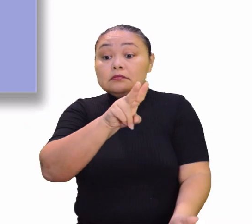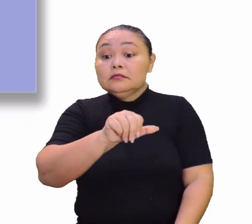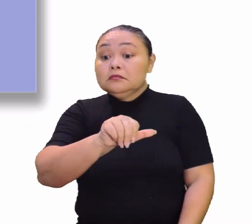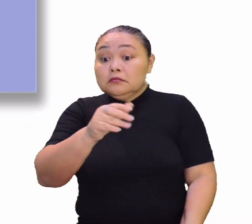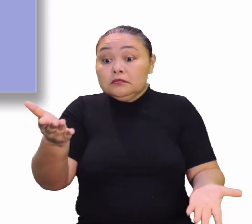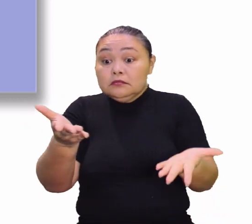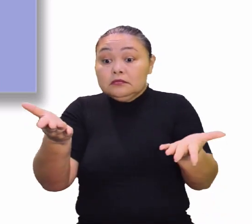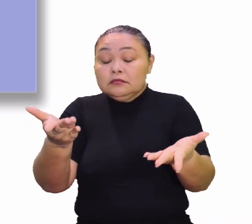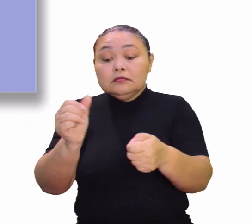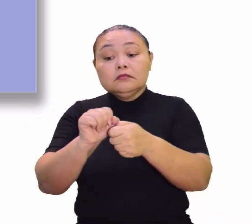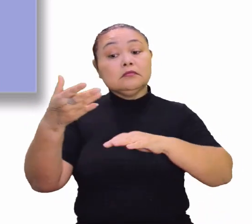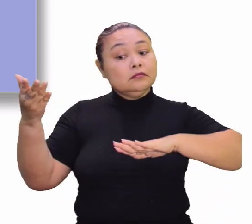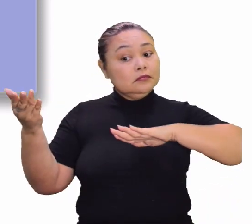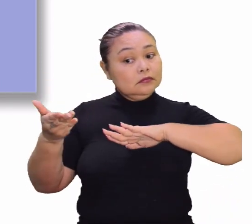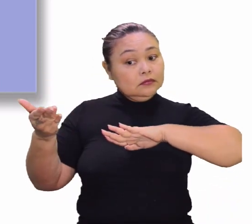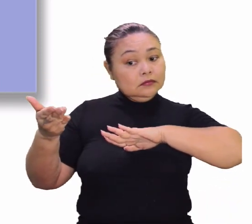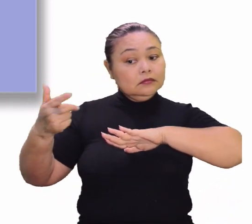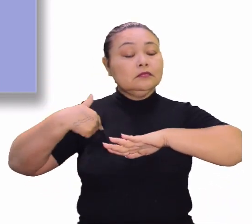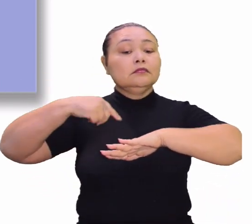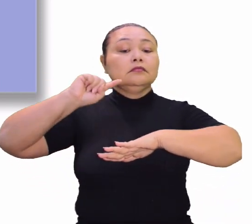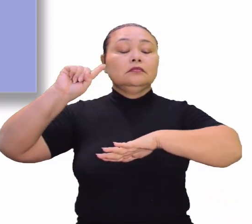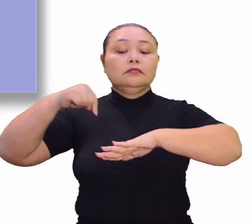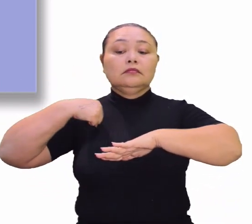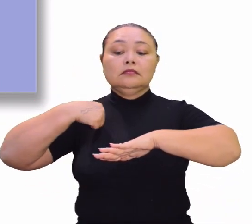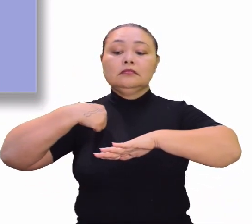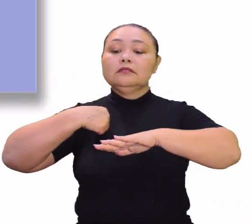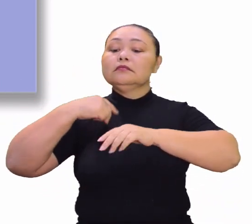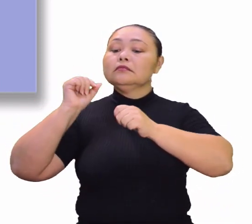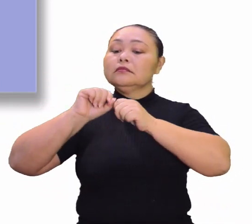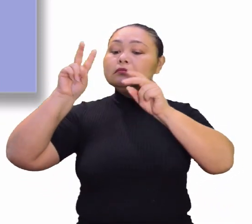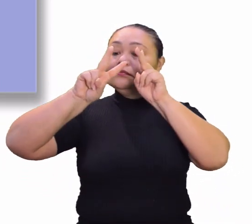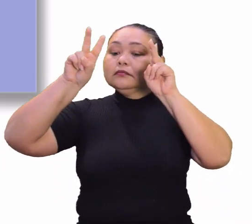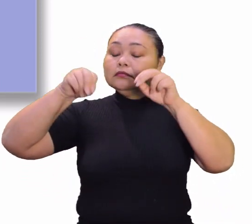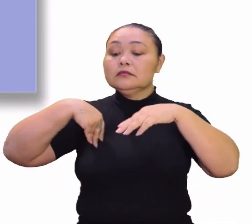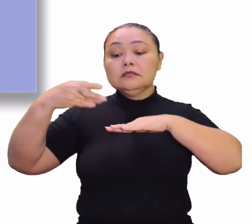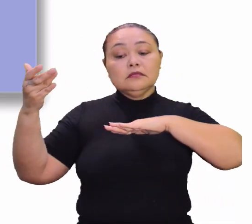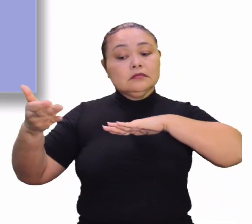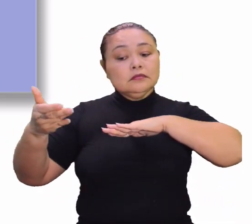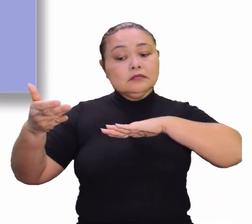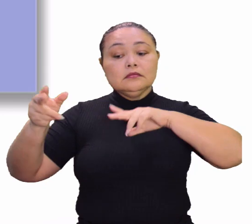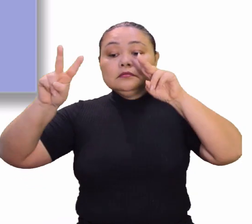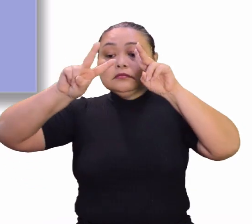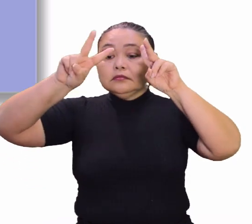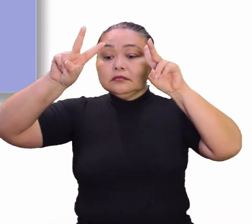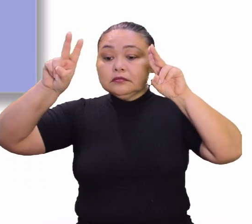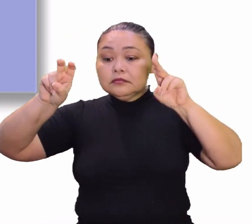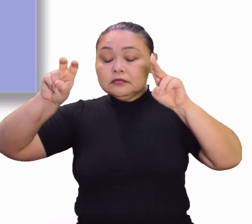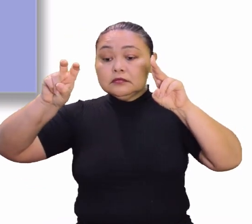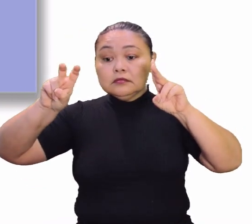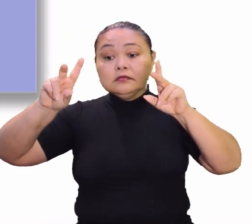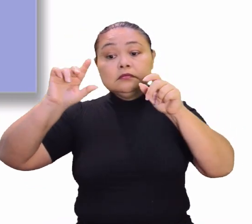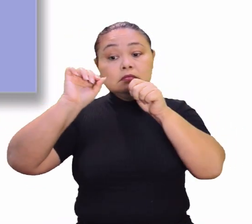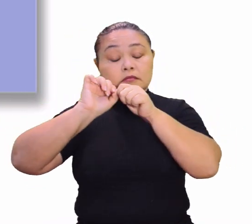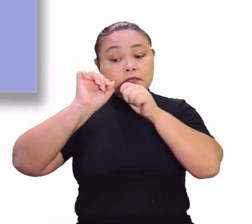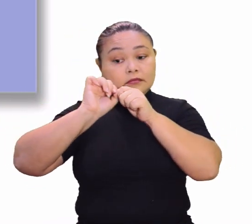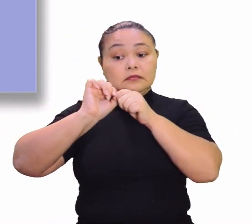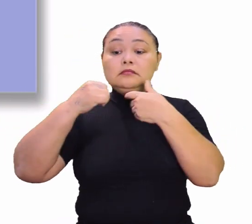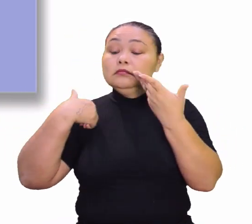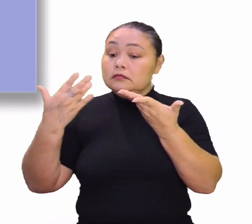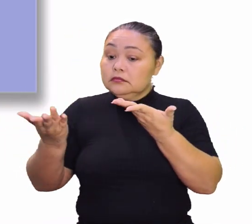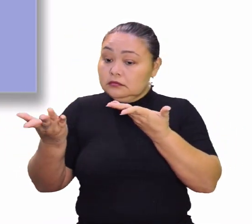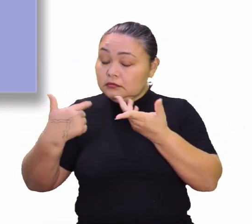assunto muito atual. Um assunto contemporâneo. Um assunto odierno.